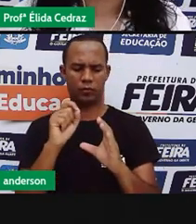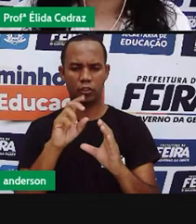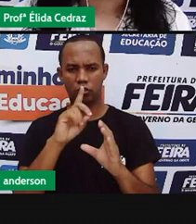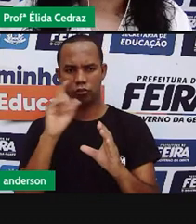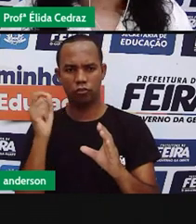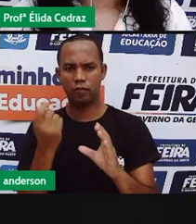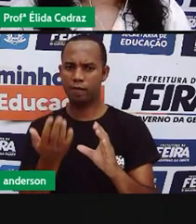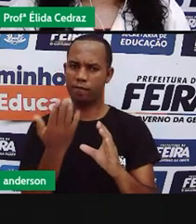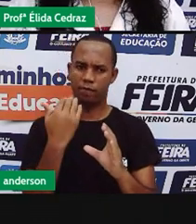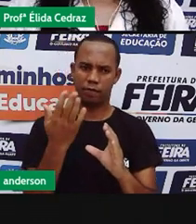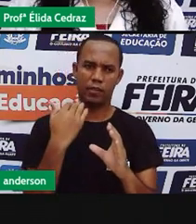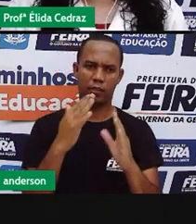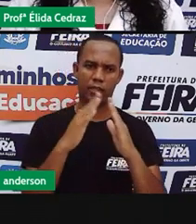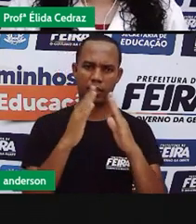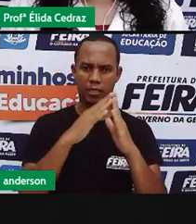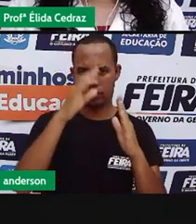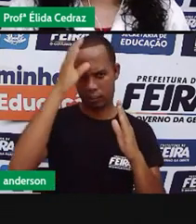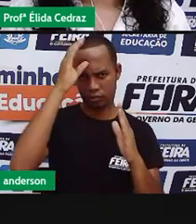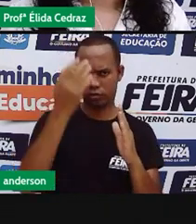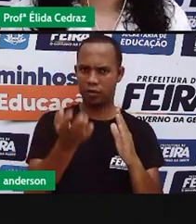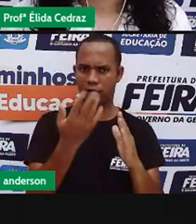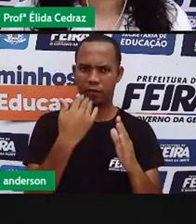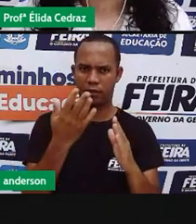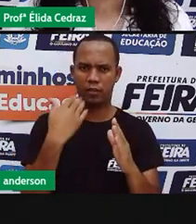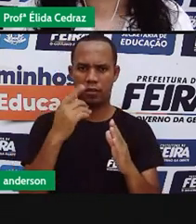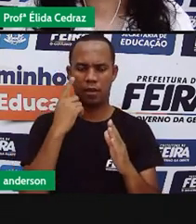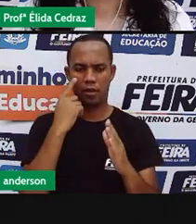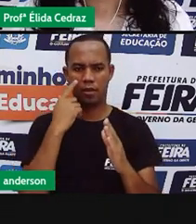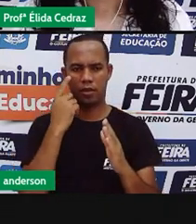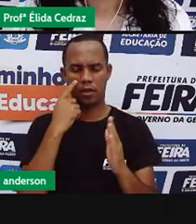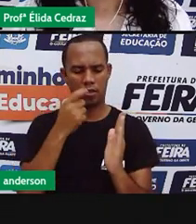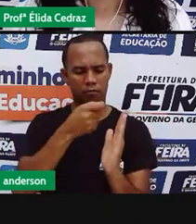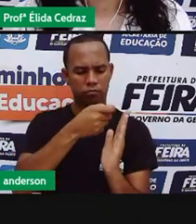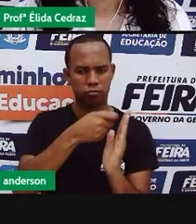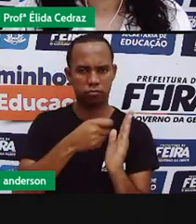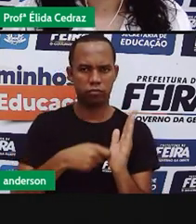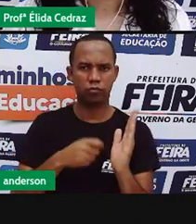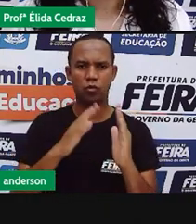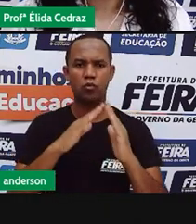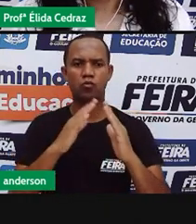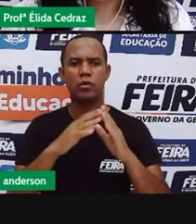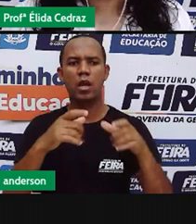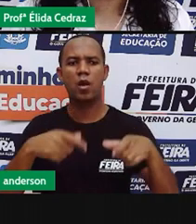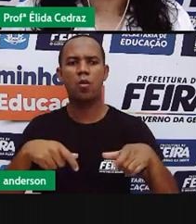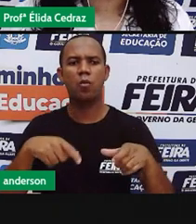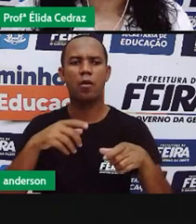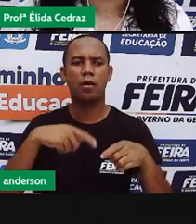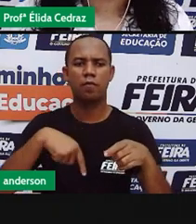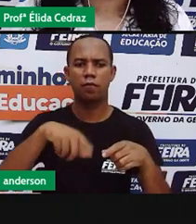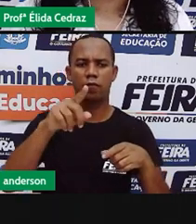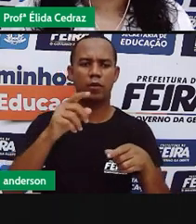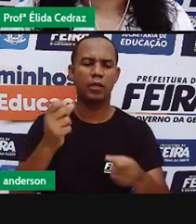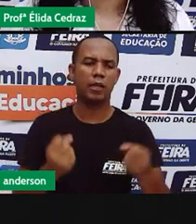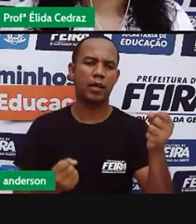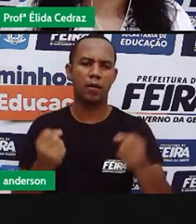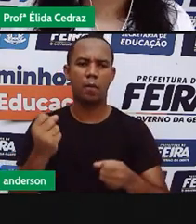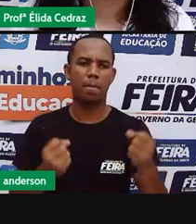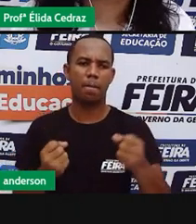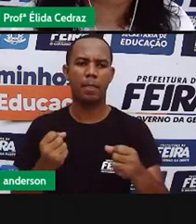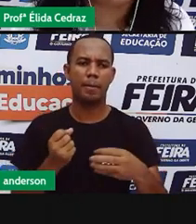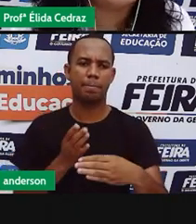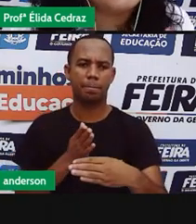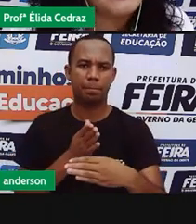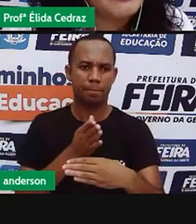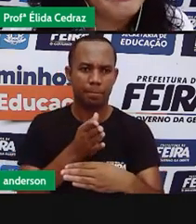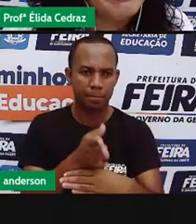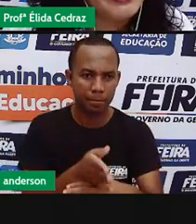casa. Ela anotou o endereço e no outro dia pegou o carro e partiu. Ao chegar no bairro, teve o